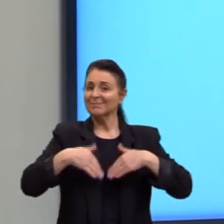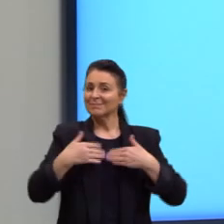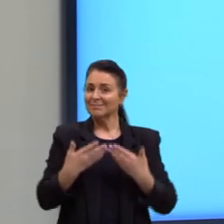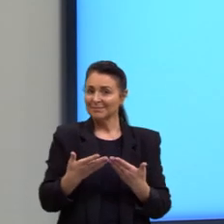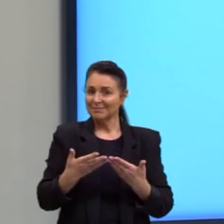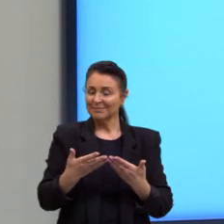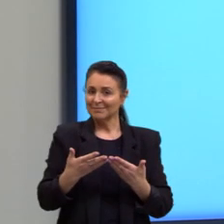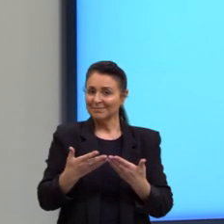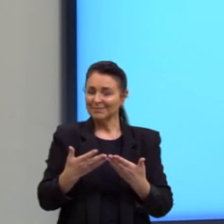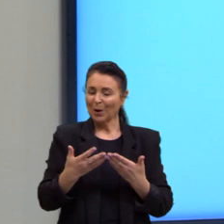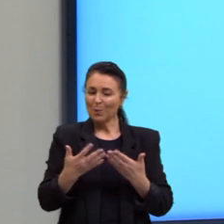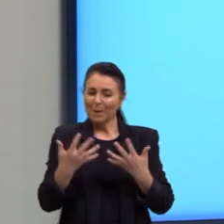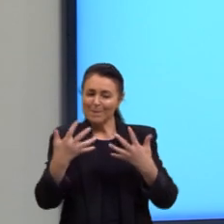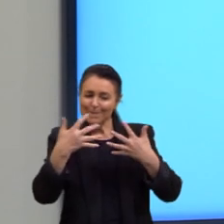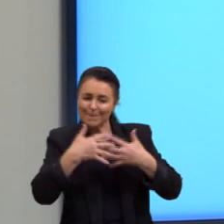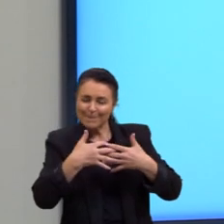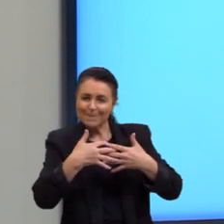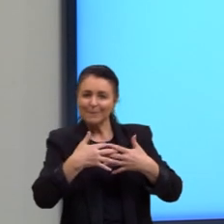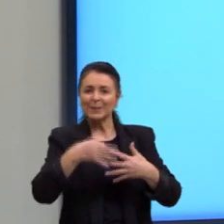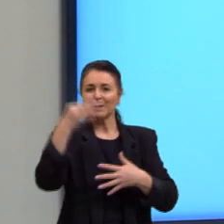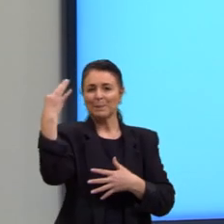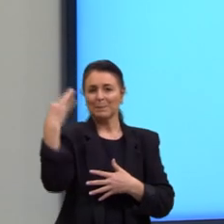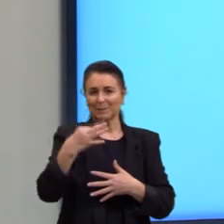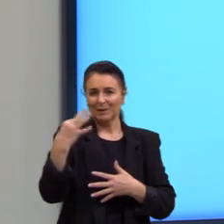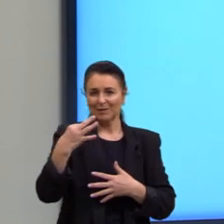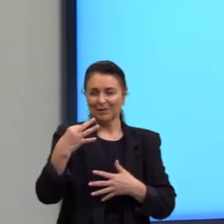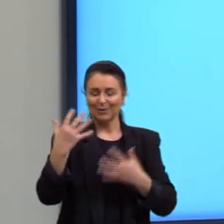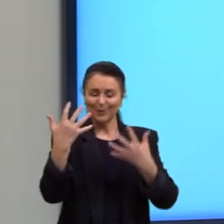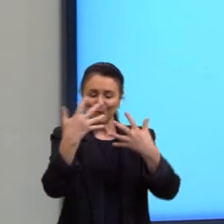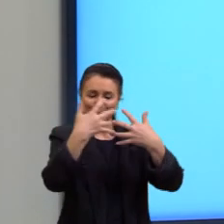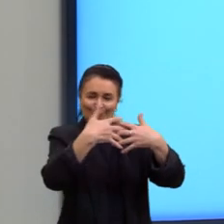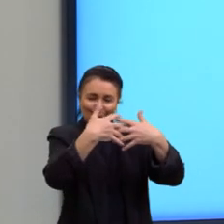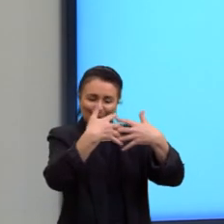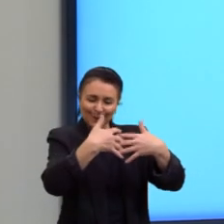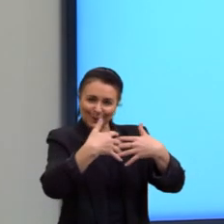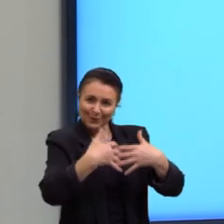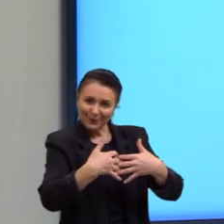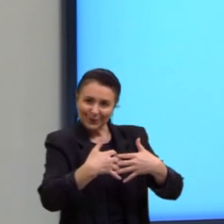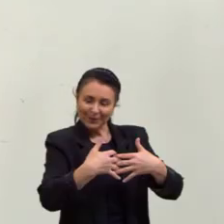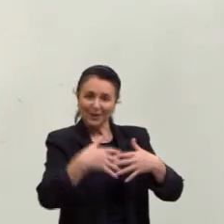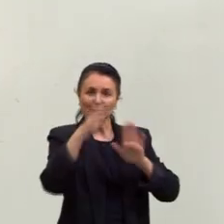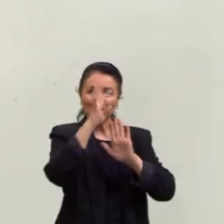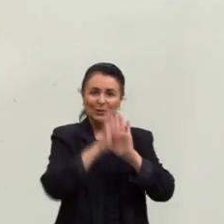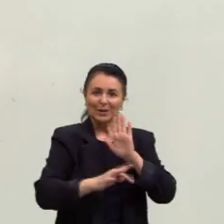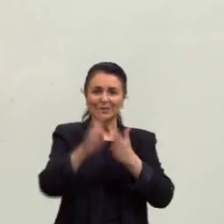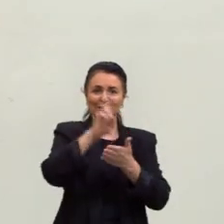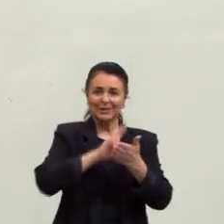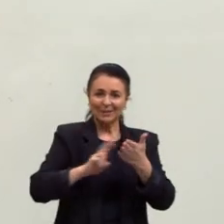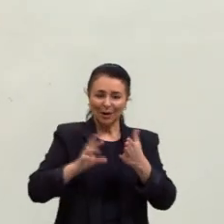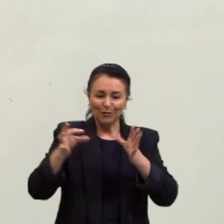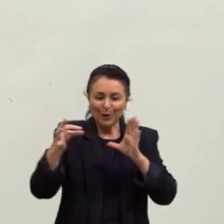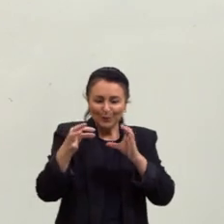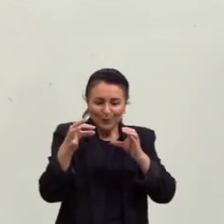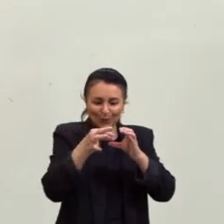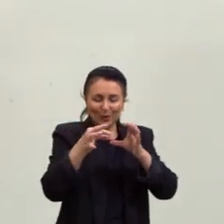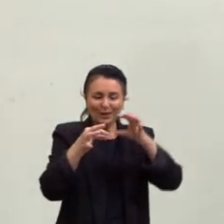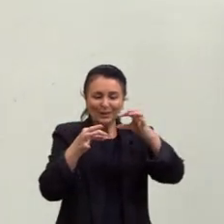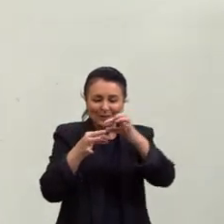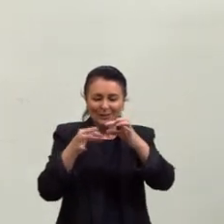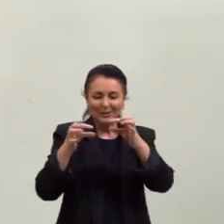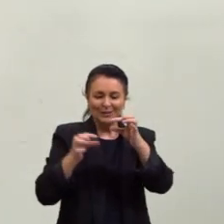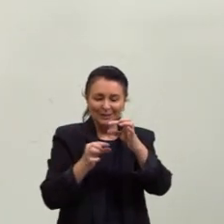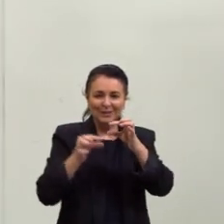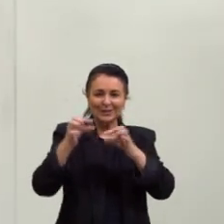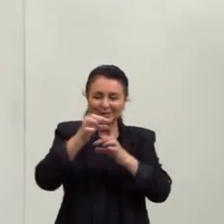o encaixe perfeito, sim, as nossas engrenagens do texto de redação, o nosso quebra-cabeça que está sendo sempre muito bem